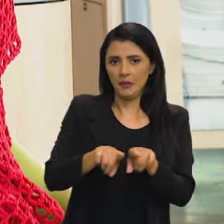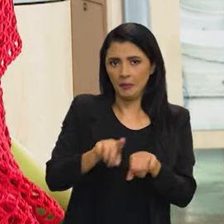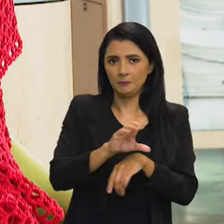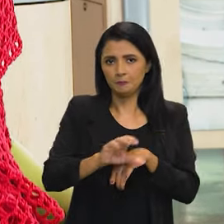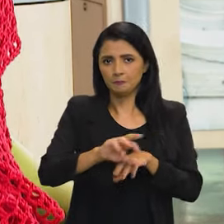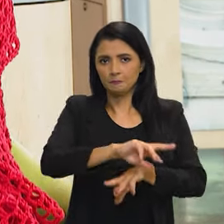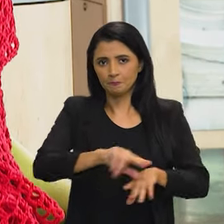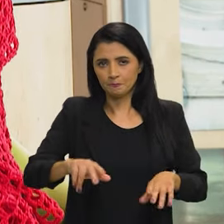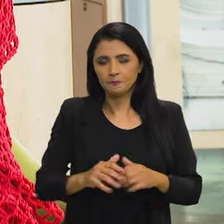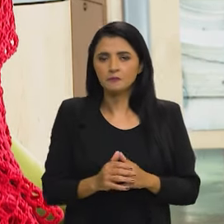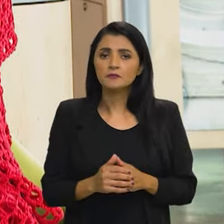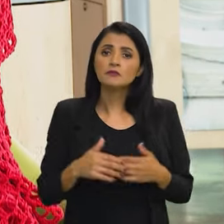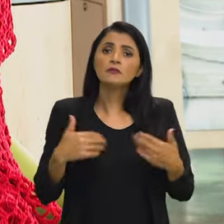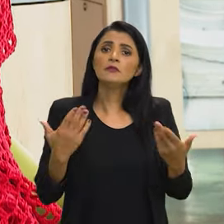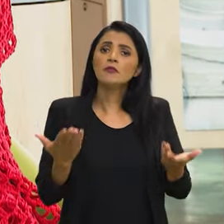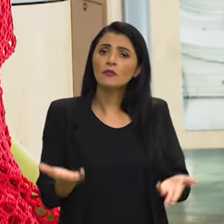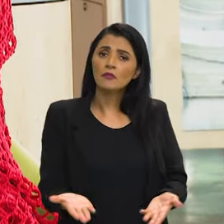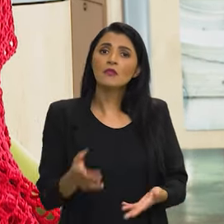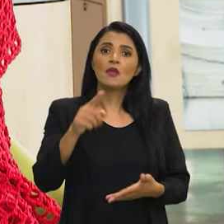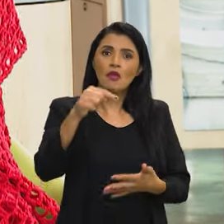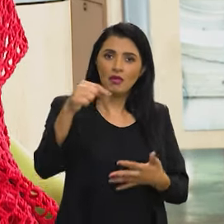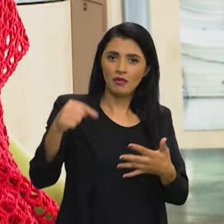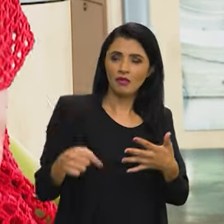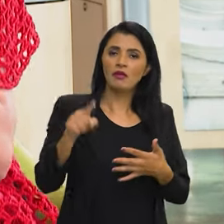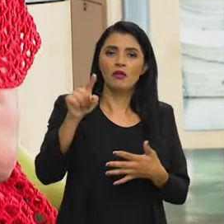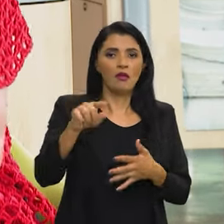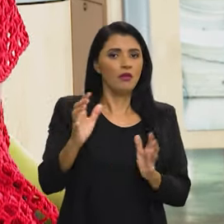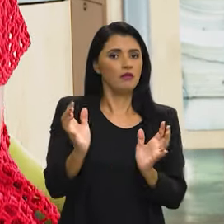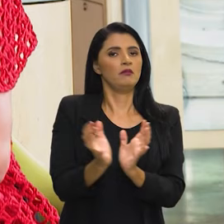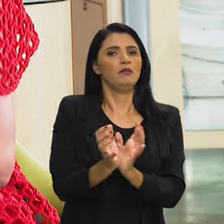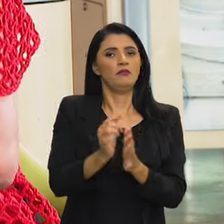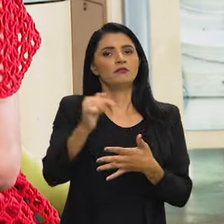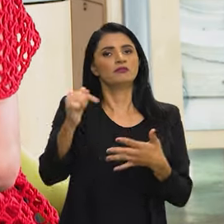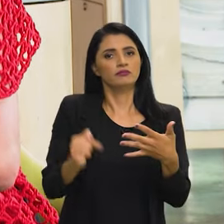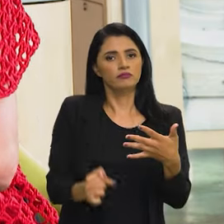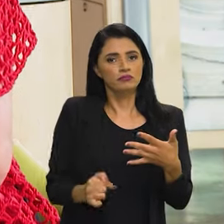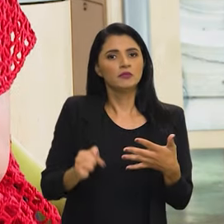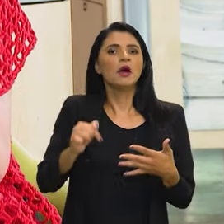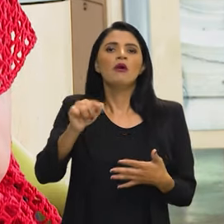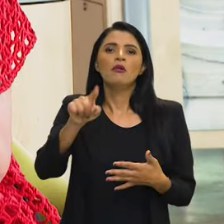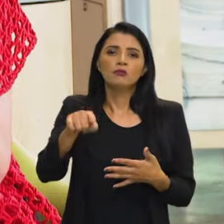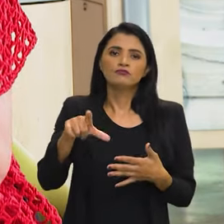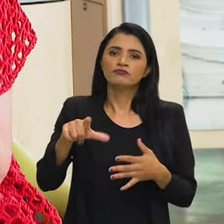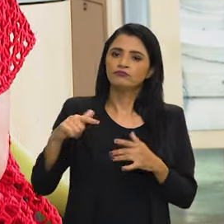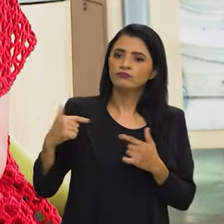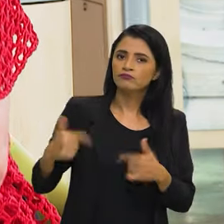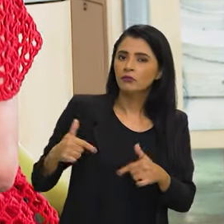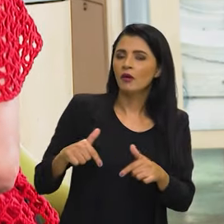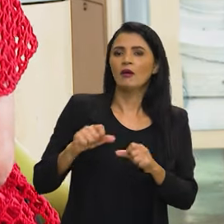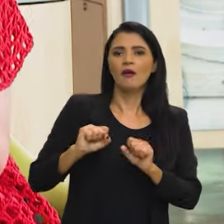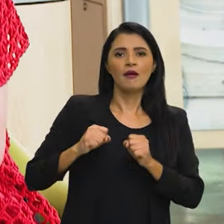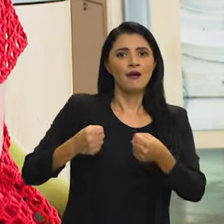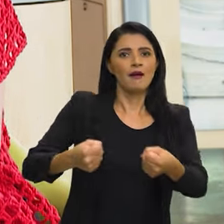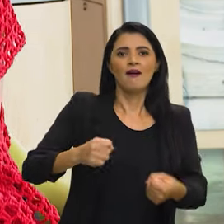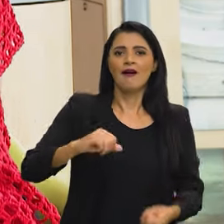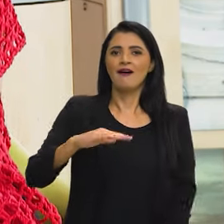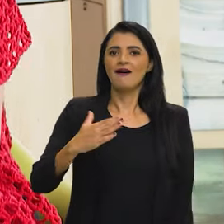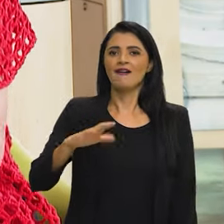né? Então, essas são um conjunto aí de ações, né?